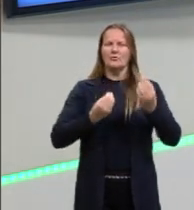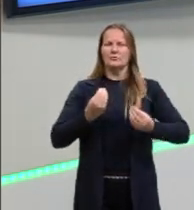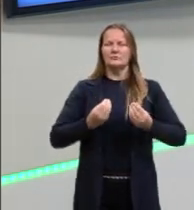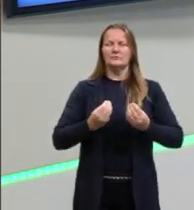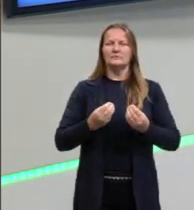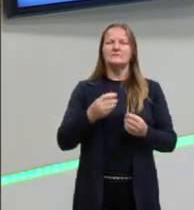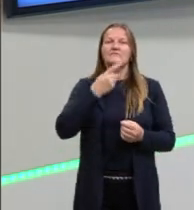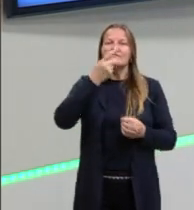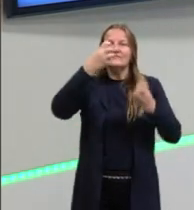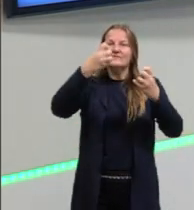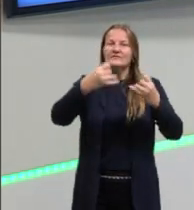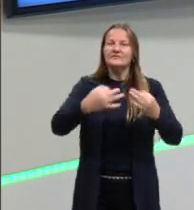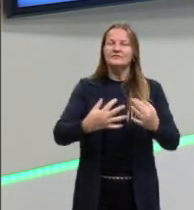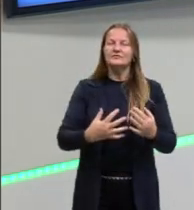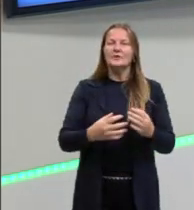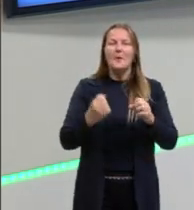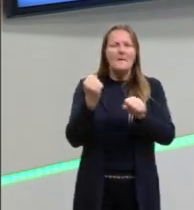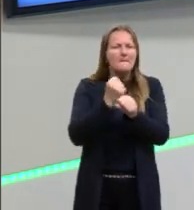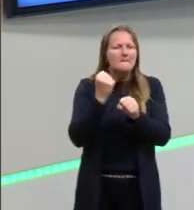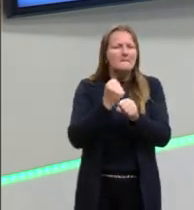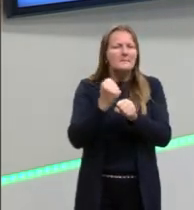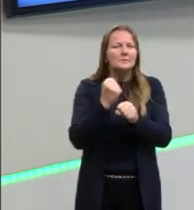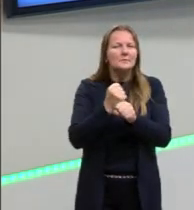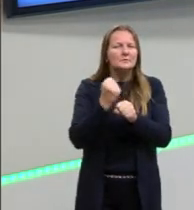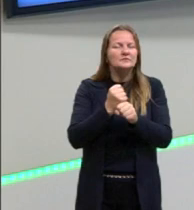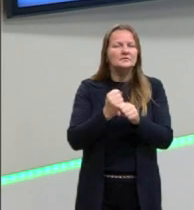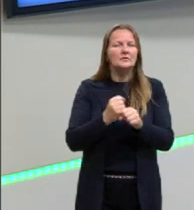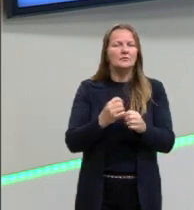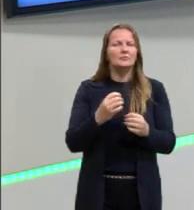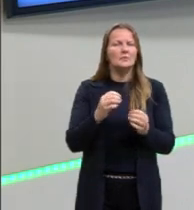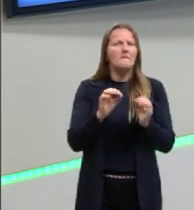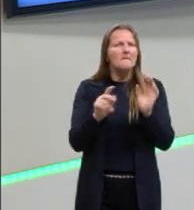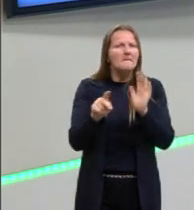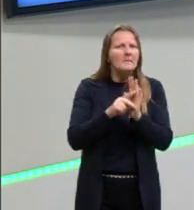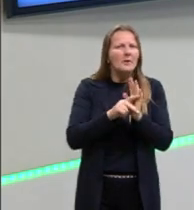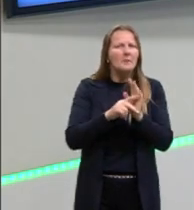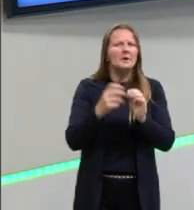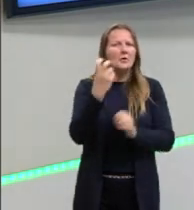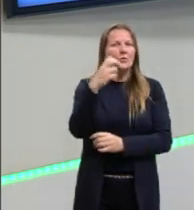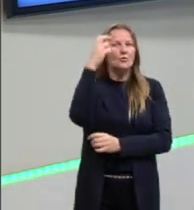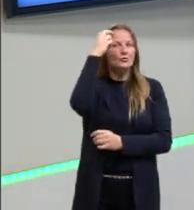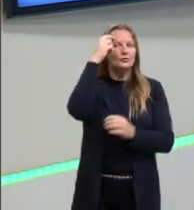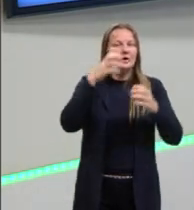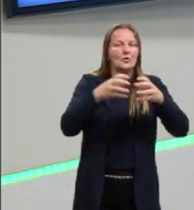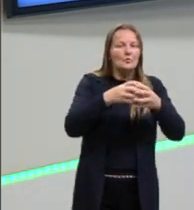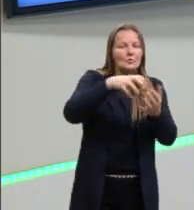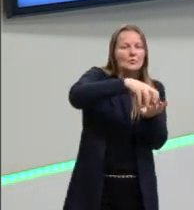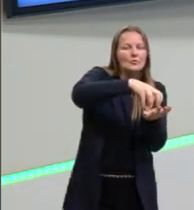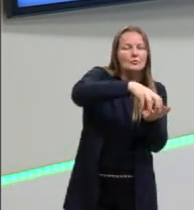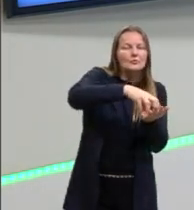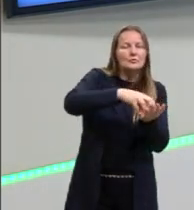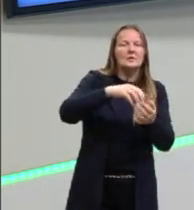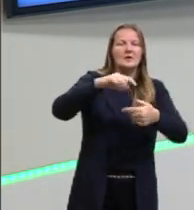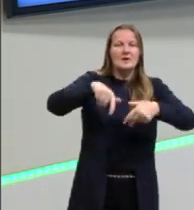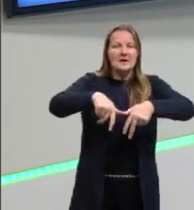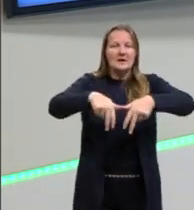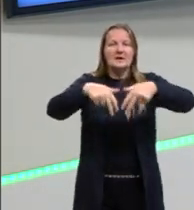estamos falando, pessoal, de uma produção estética, baseada na cultura de determinada etnia, né?